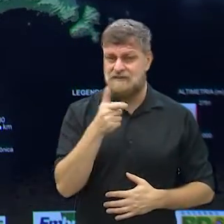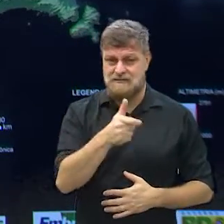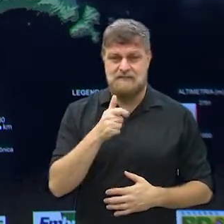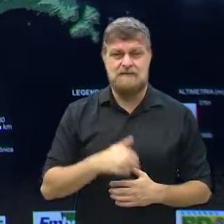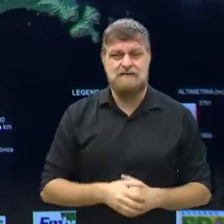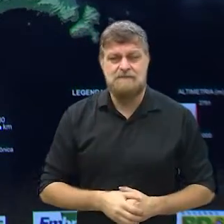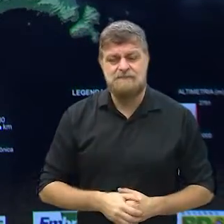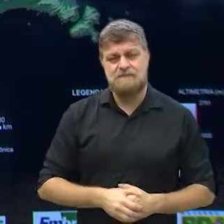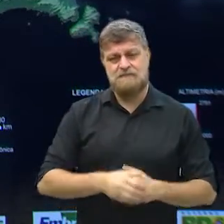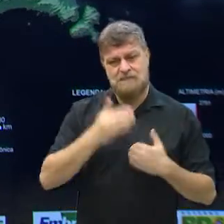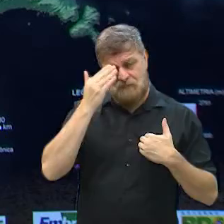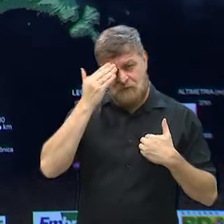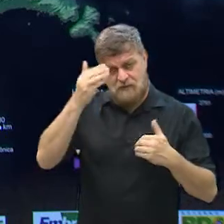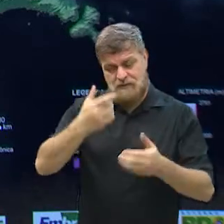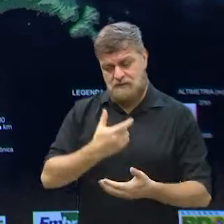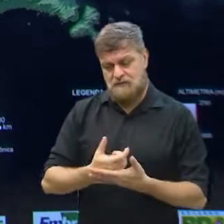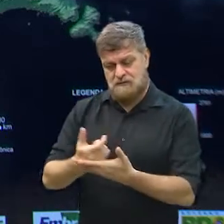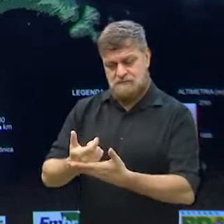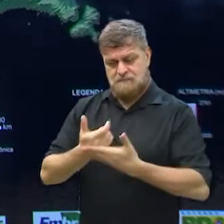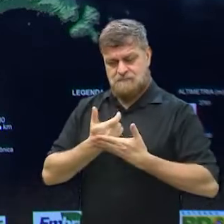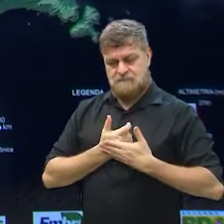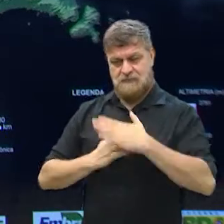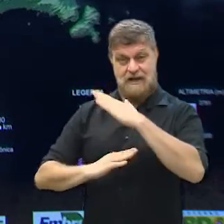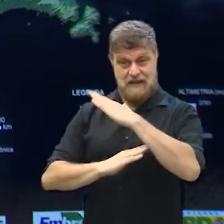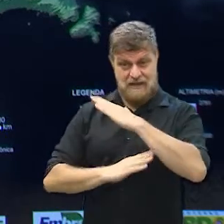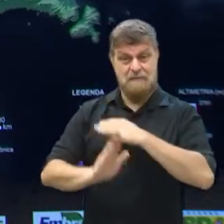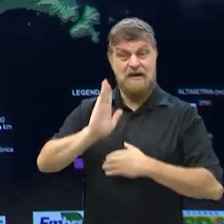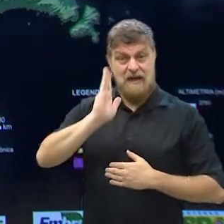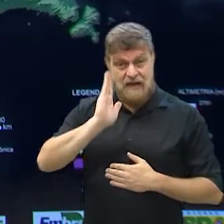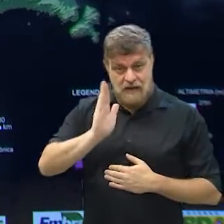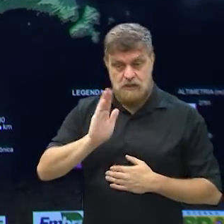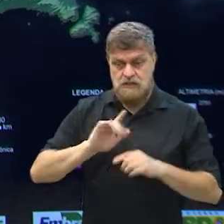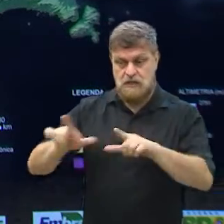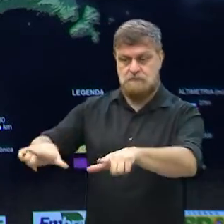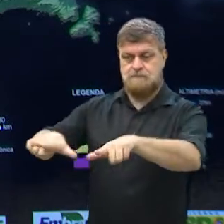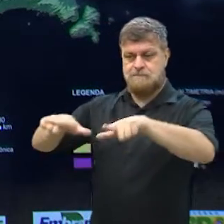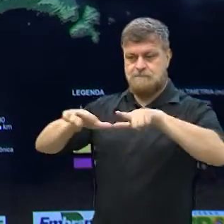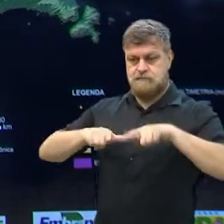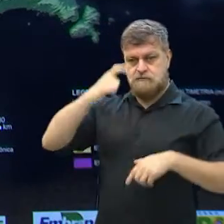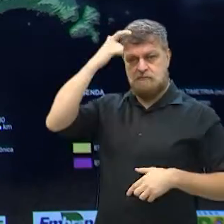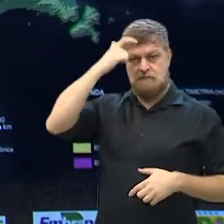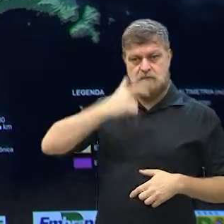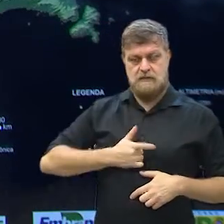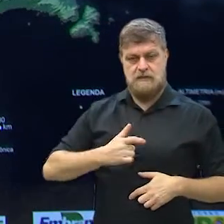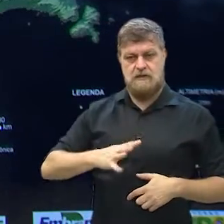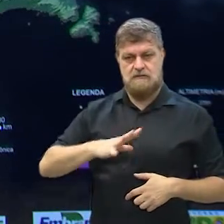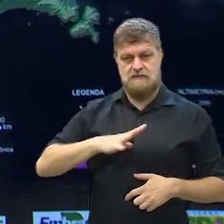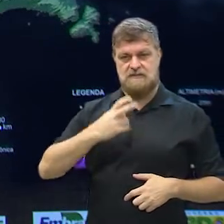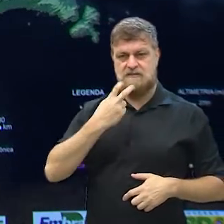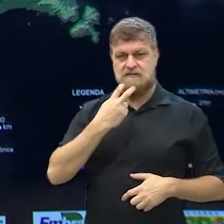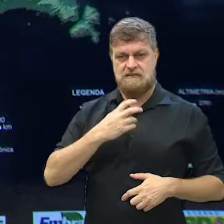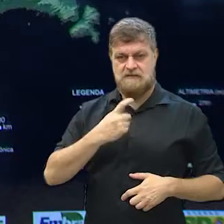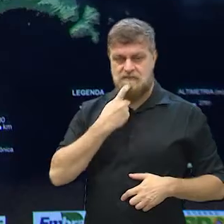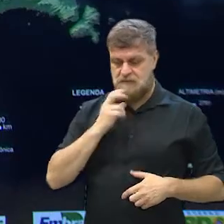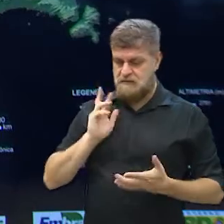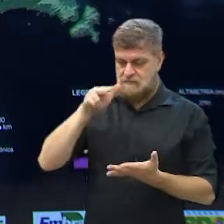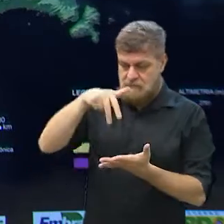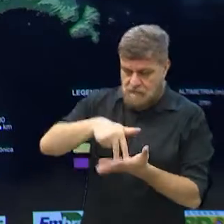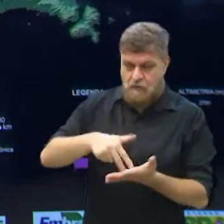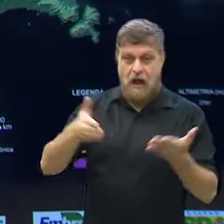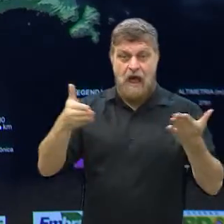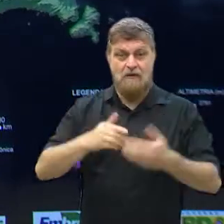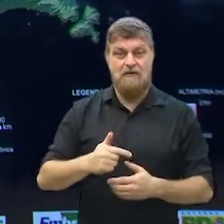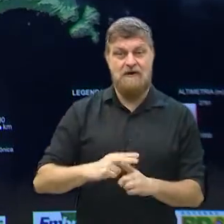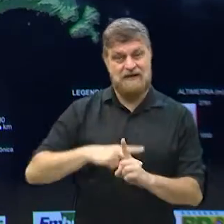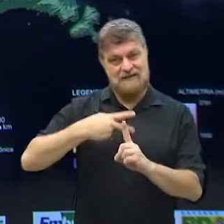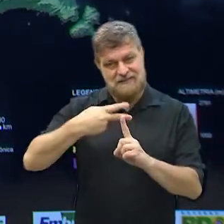ainda a serem conhecidas. Agradeço a sua homenagem à Câmara, que uma vez já havia me dado o título de cidadão de Campinas, e